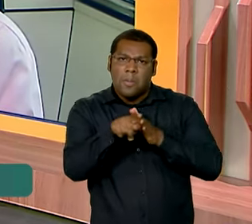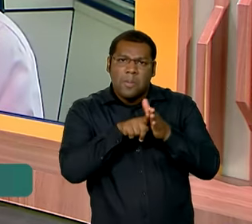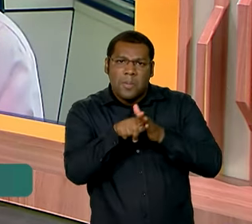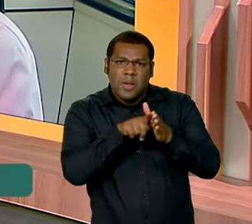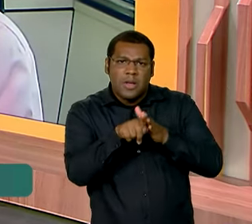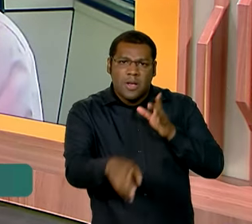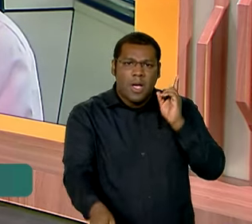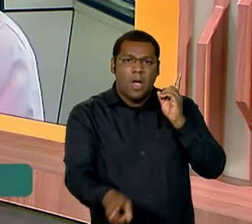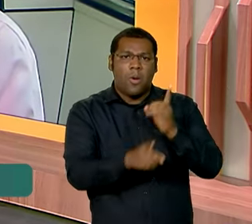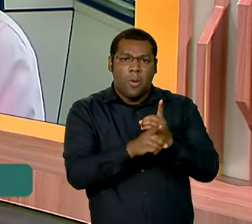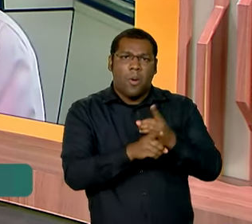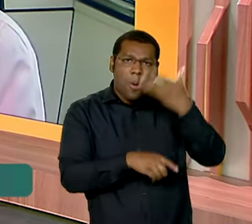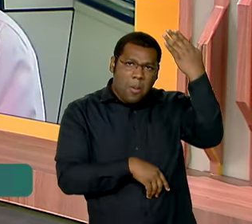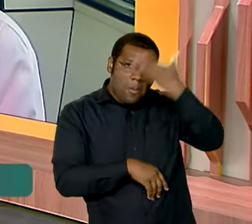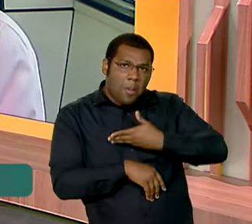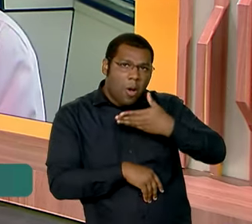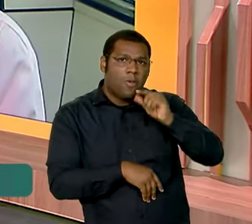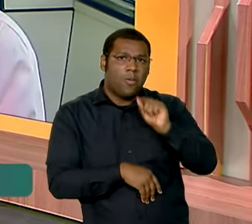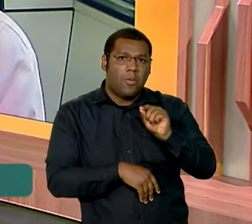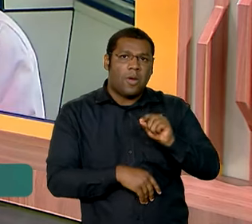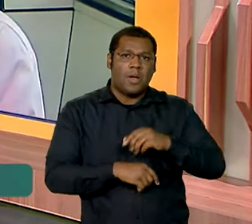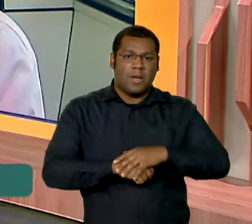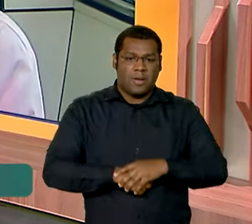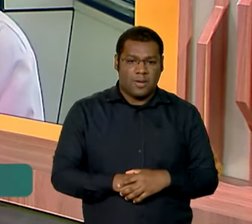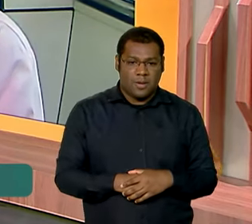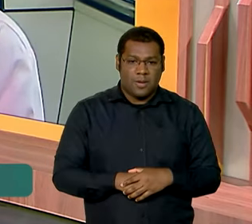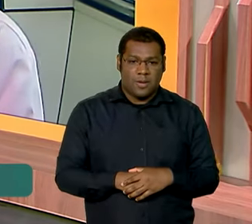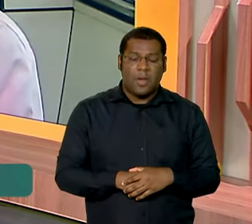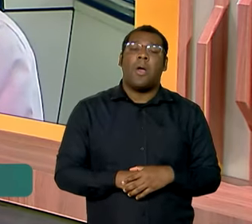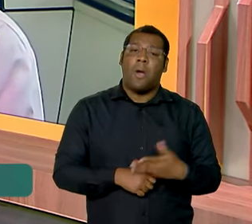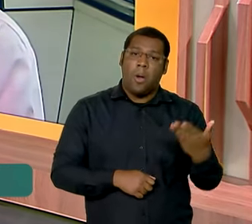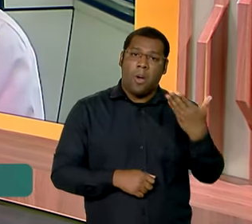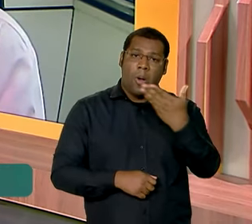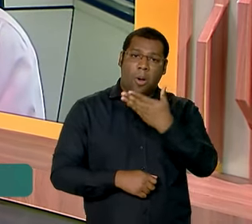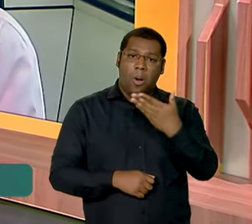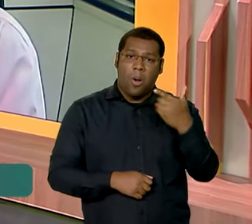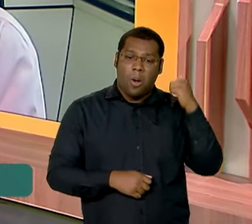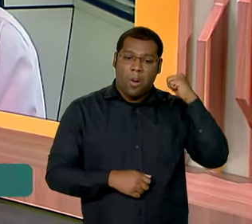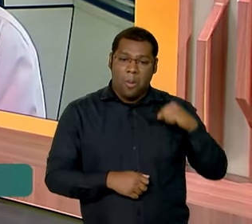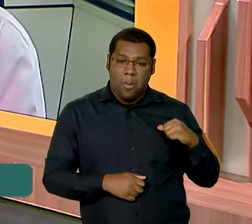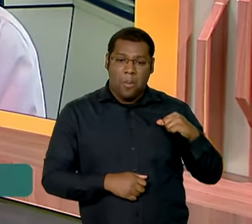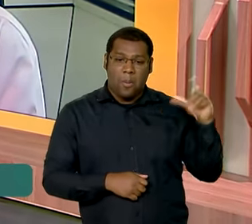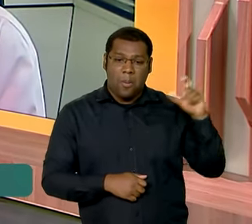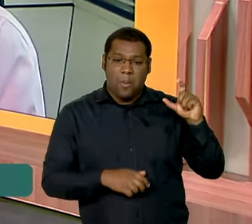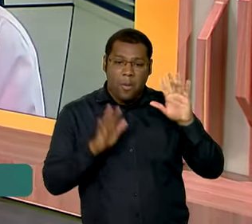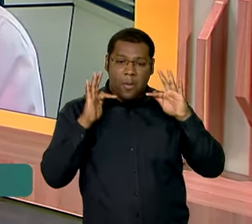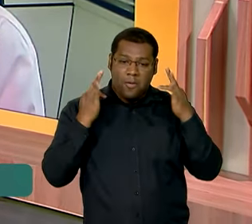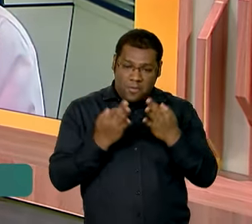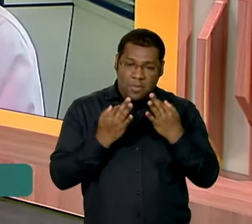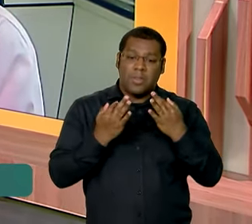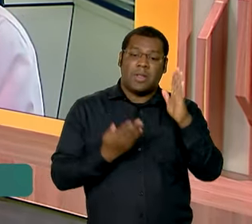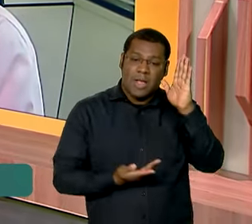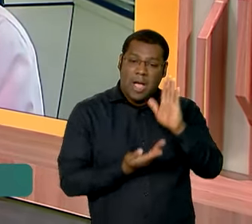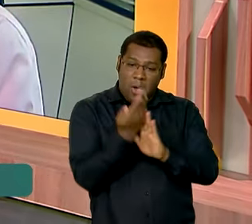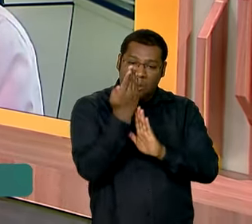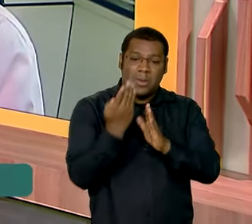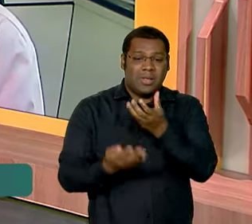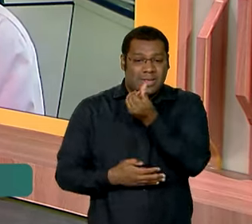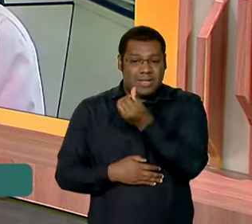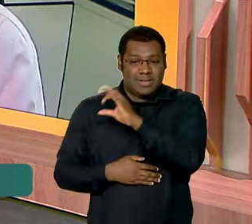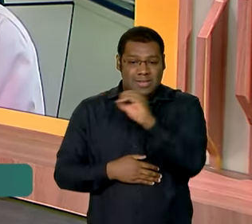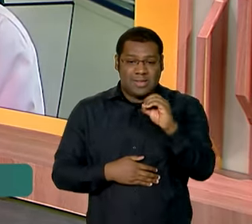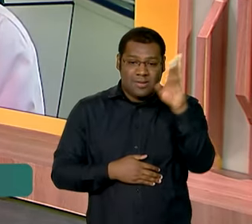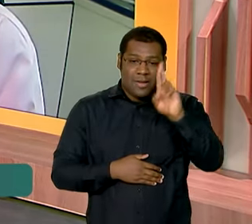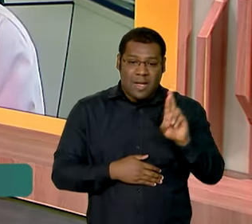é uma comprovação de que valeu a pena a gente retomar o Bolsa Família com o mínimo de R$ 600 por família. Esses